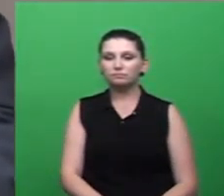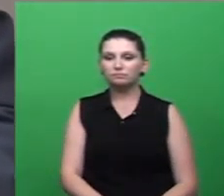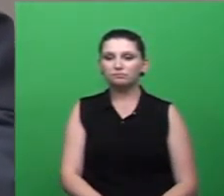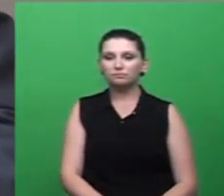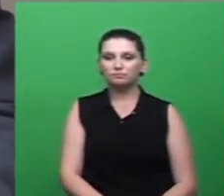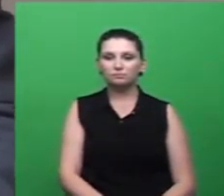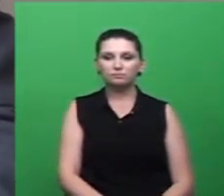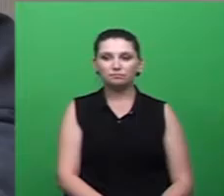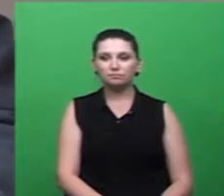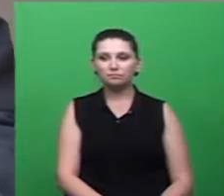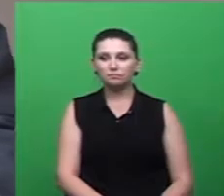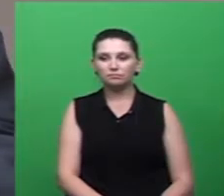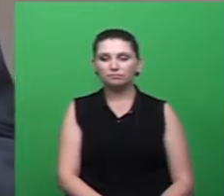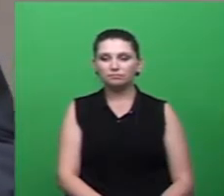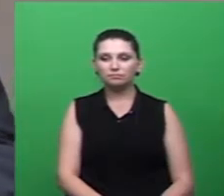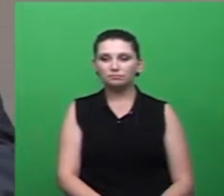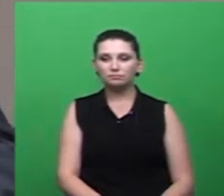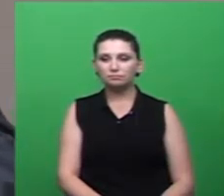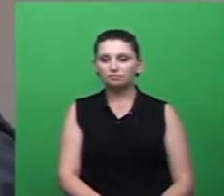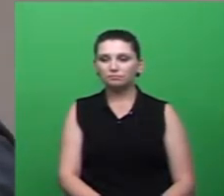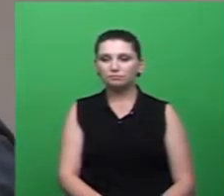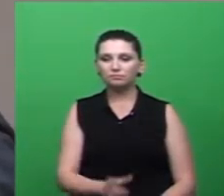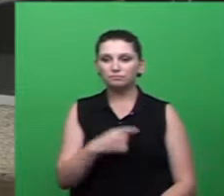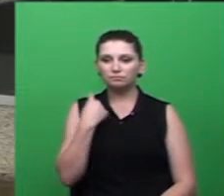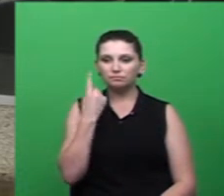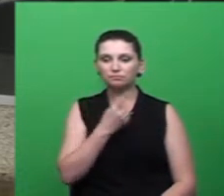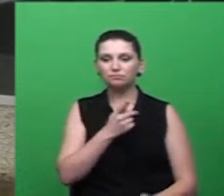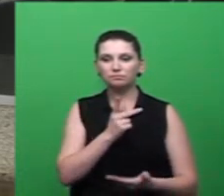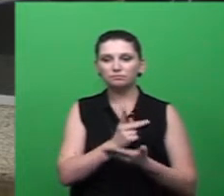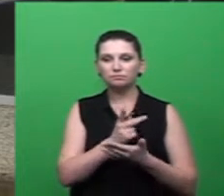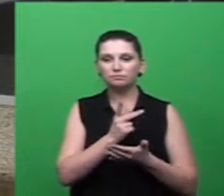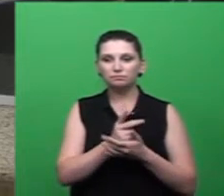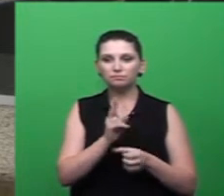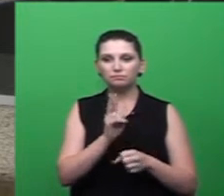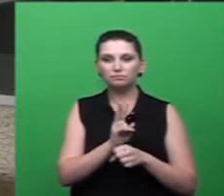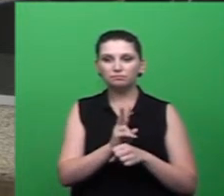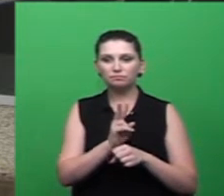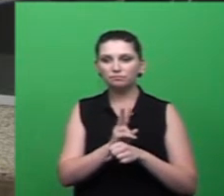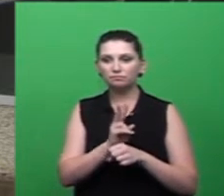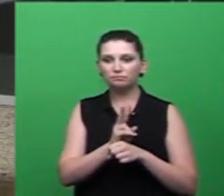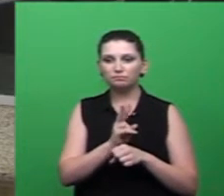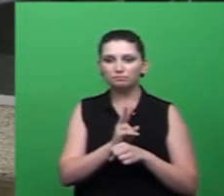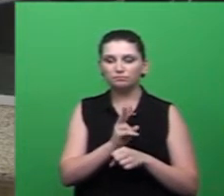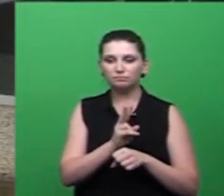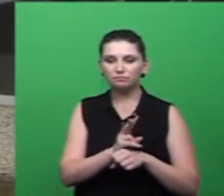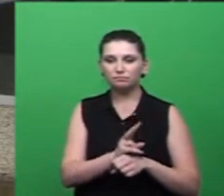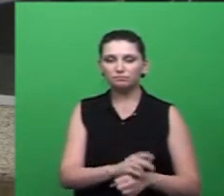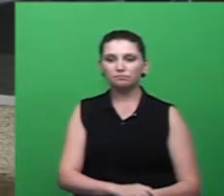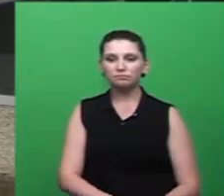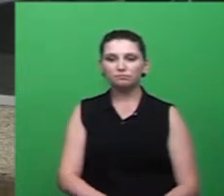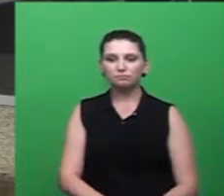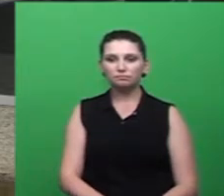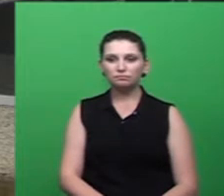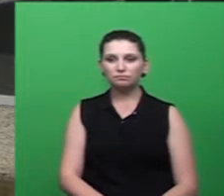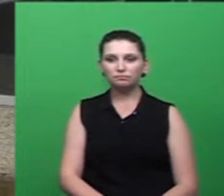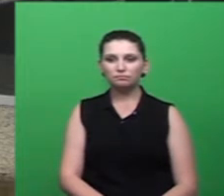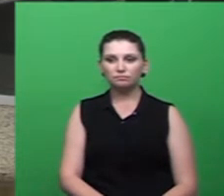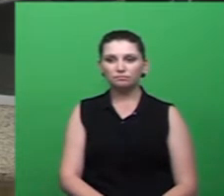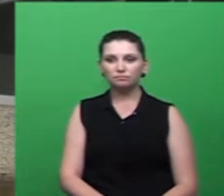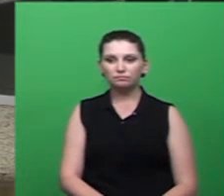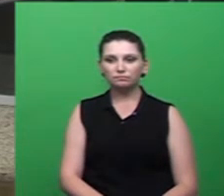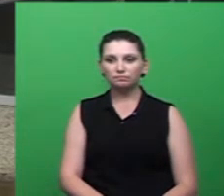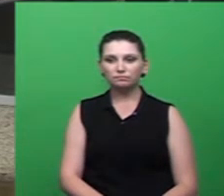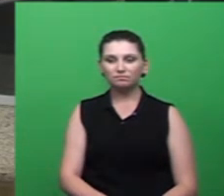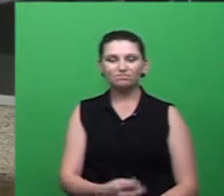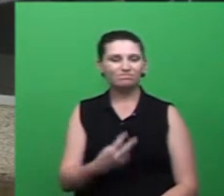Brincadeira só para quebrar. Nós que oferecemos toda essa condição nós não podemos mais